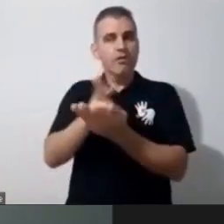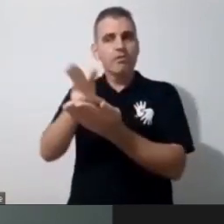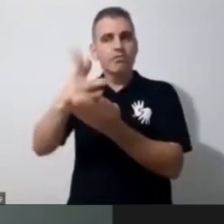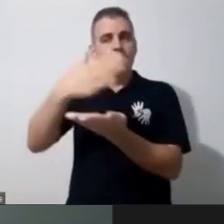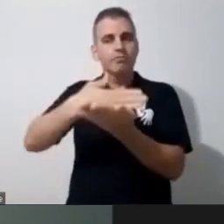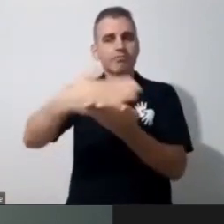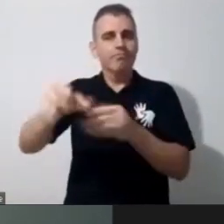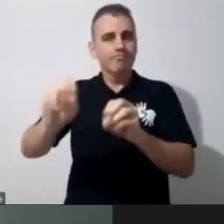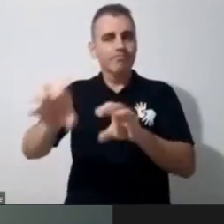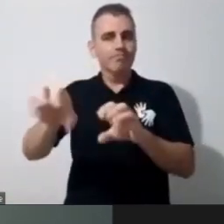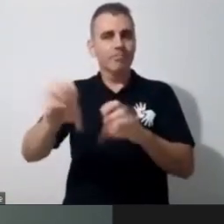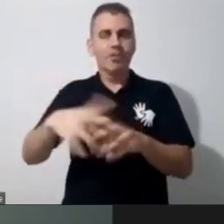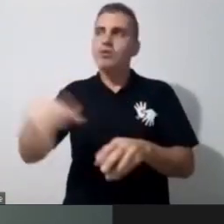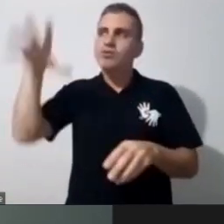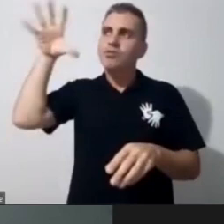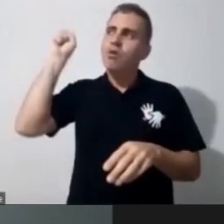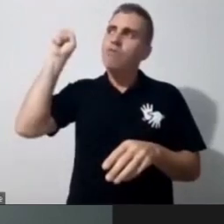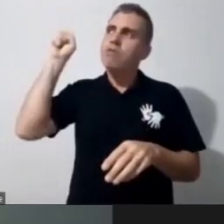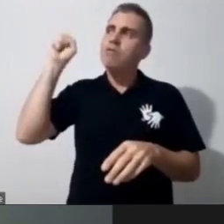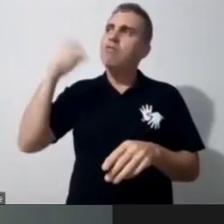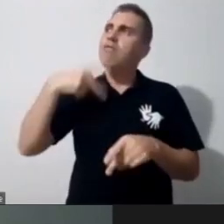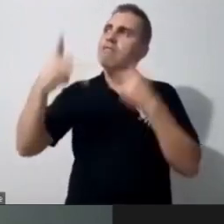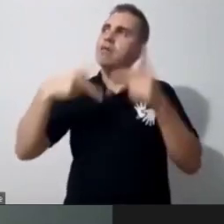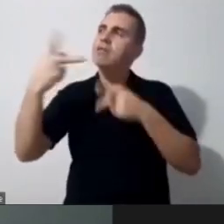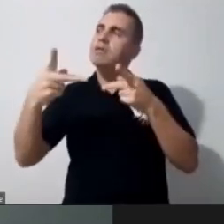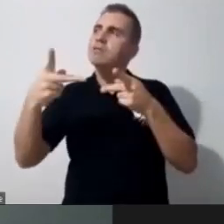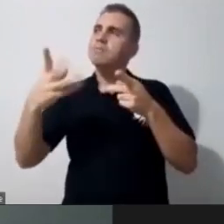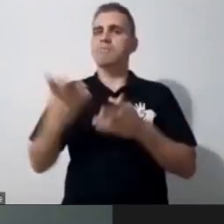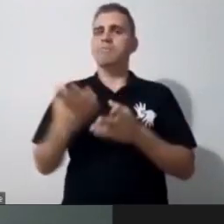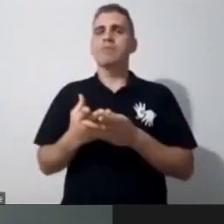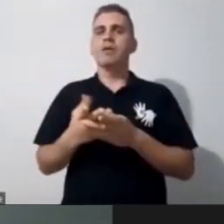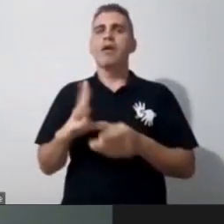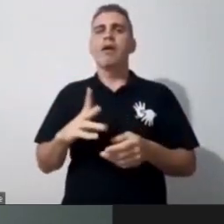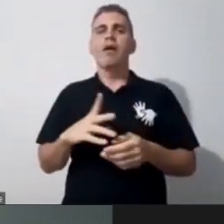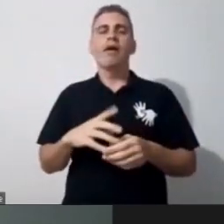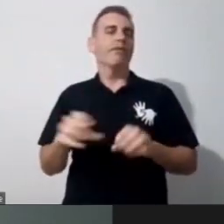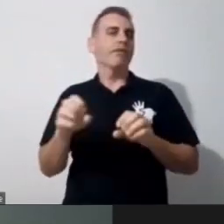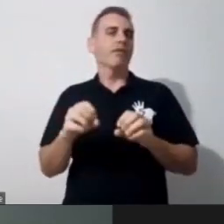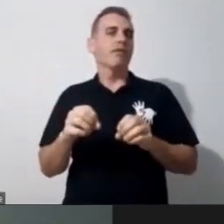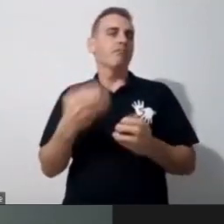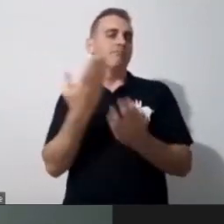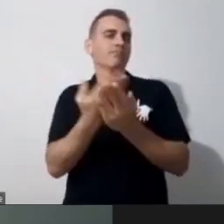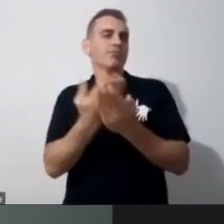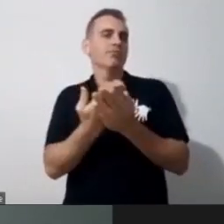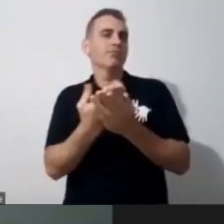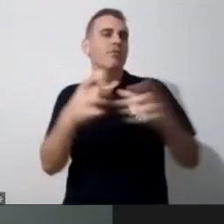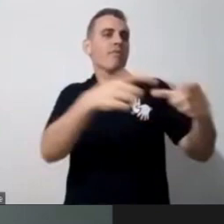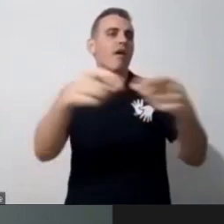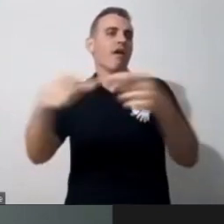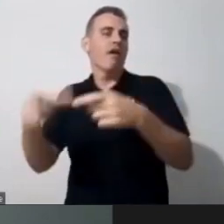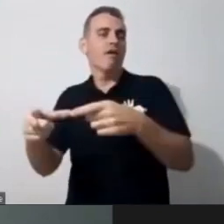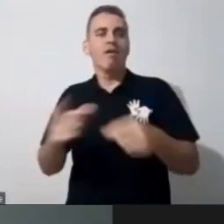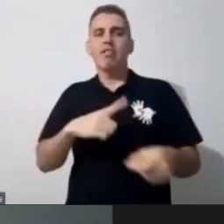Onde a gente escuta muito, né, algumas vezes, que a gente não estudou pra tal área, a gente não tem conhecimento porque a gente não